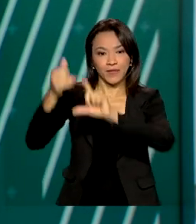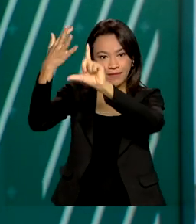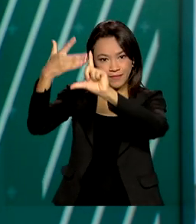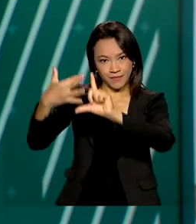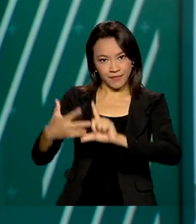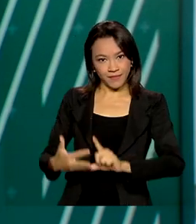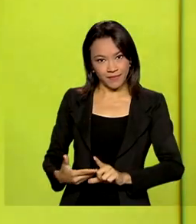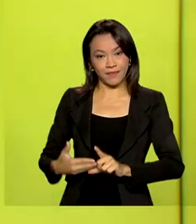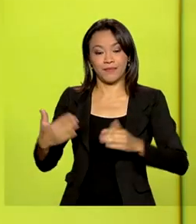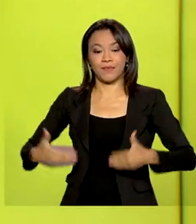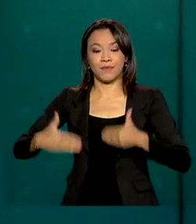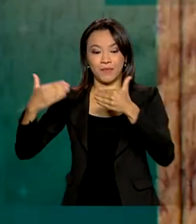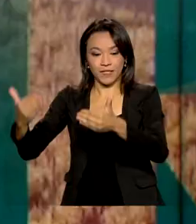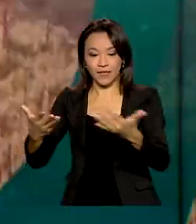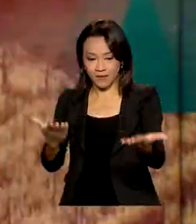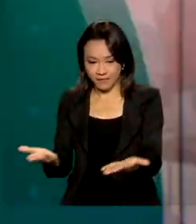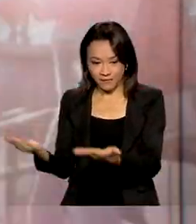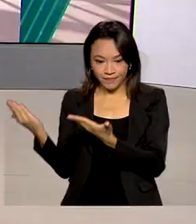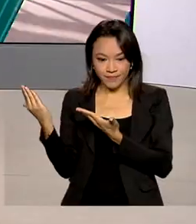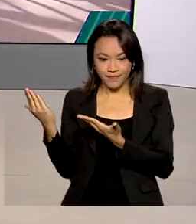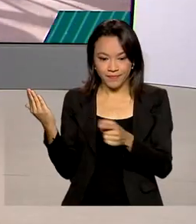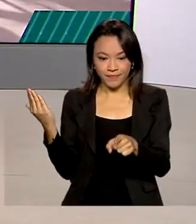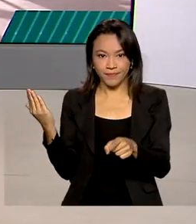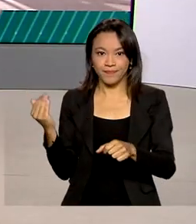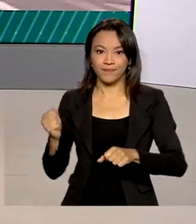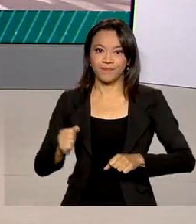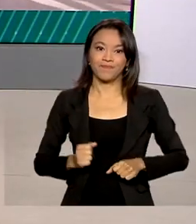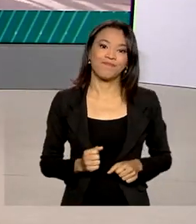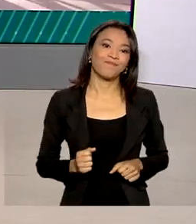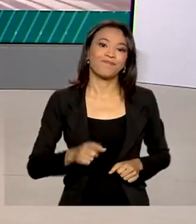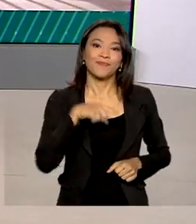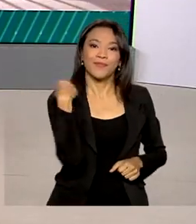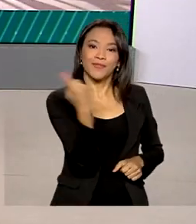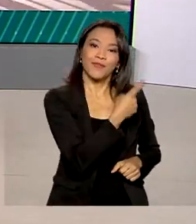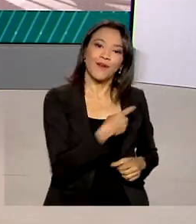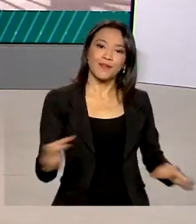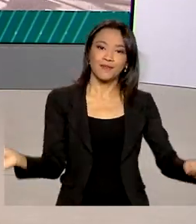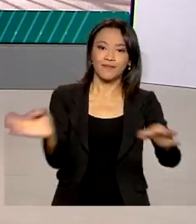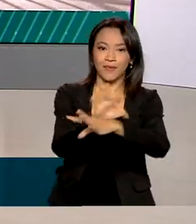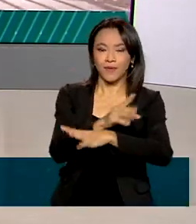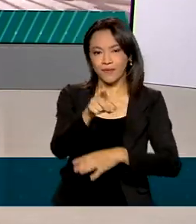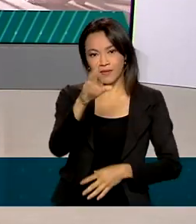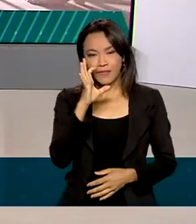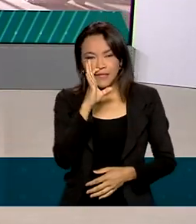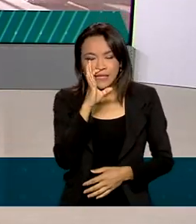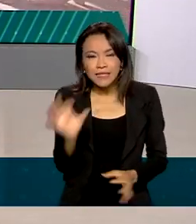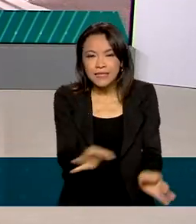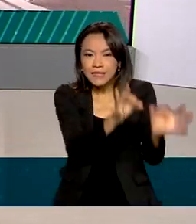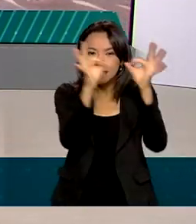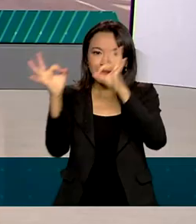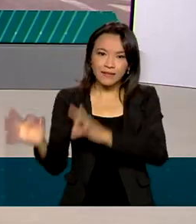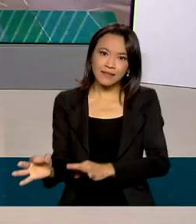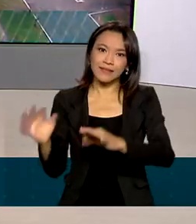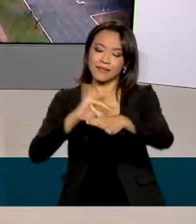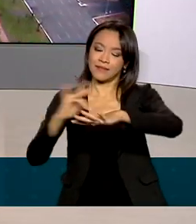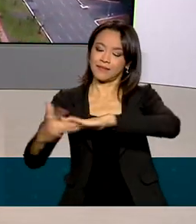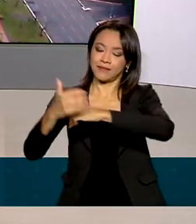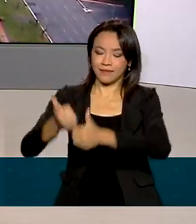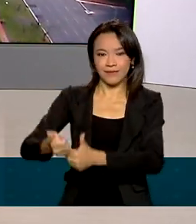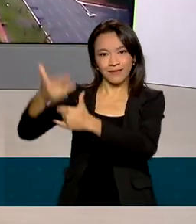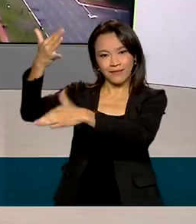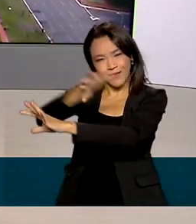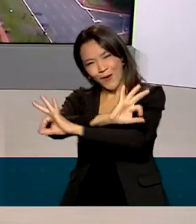Cidadania que aparece aí na sua tela. E o Brasil em Dia termina aqui. Nos acompanhe também pelas redes sociais.